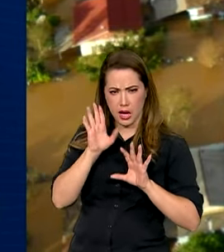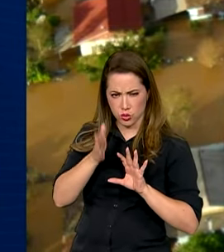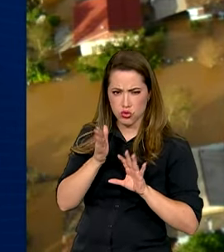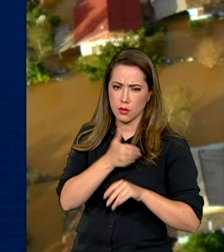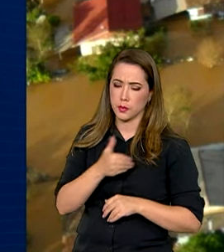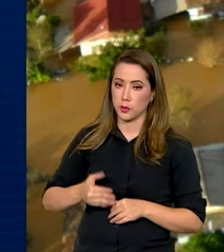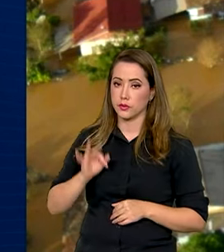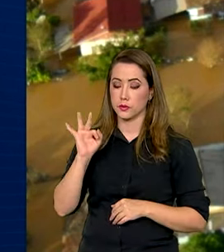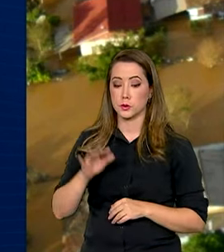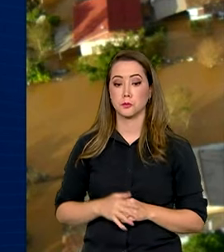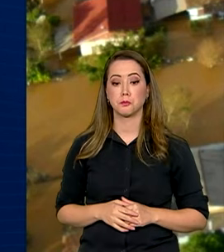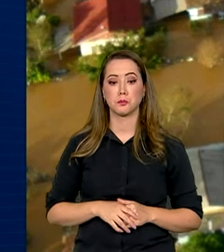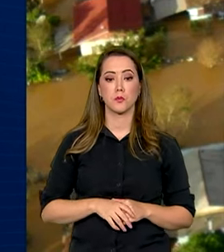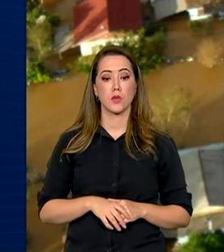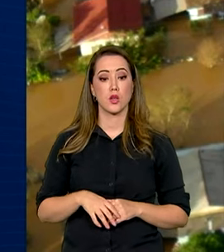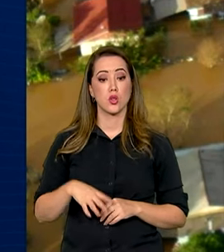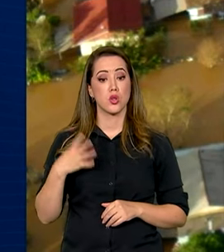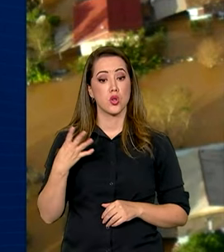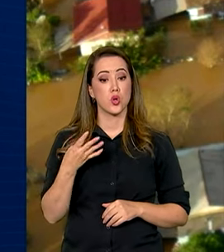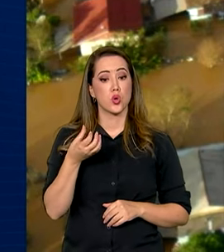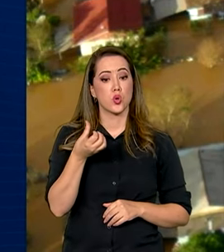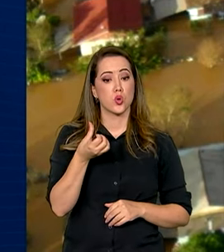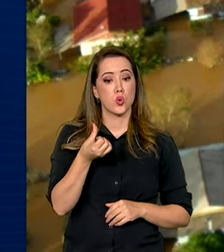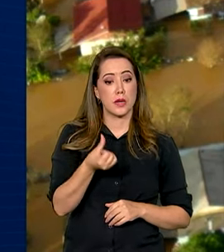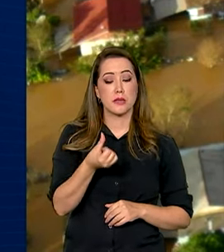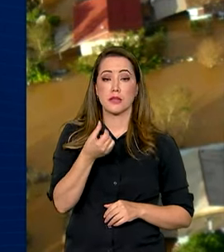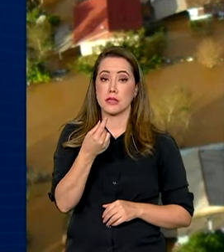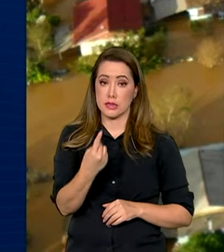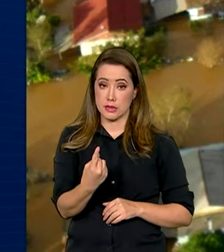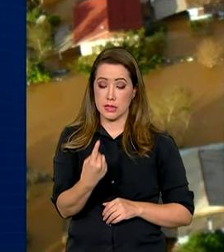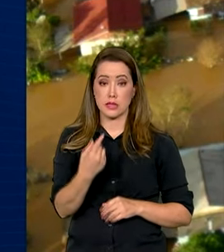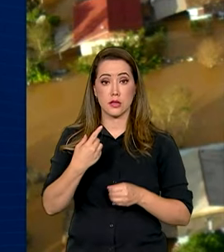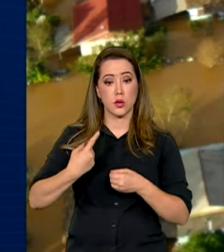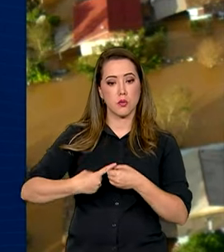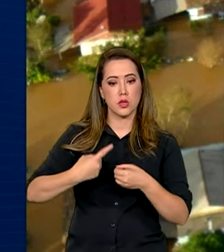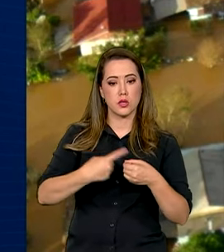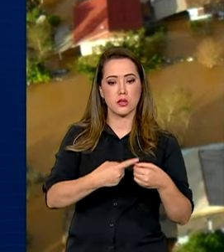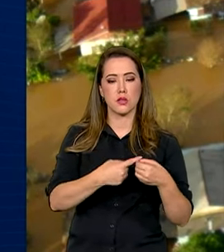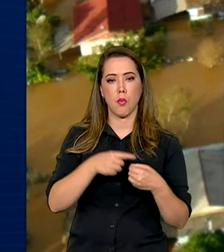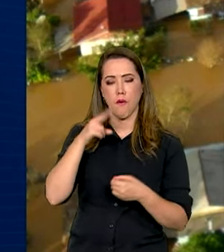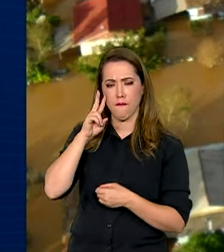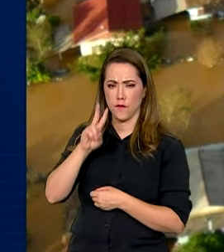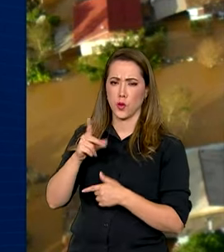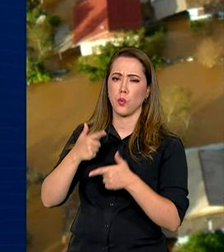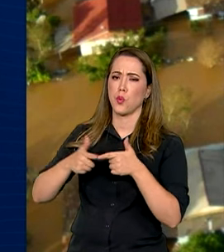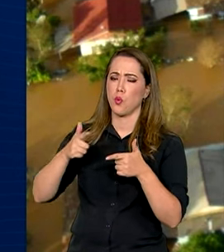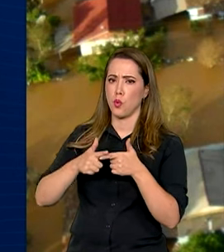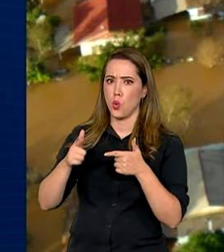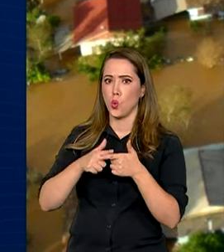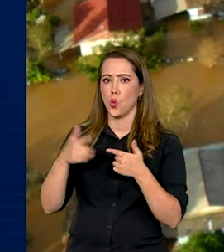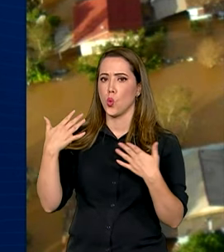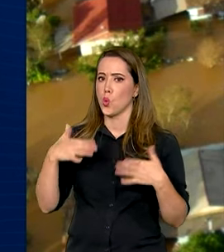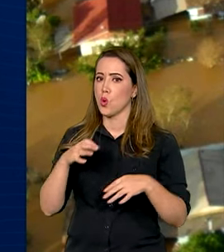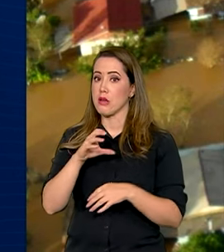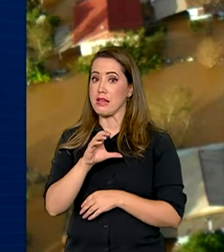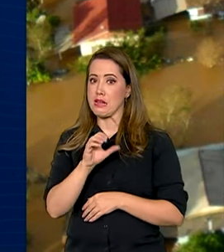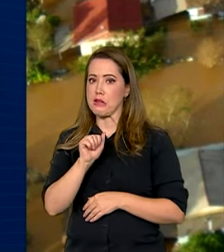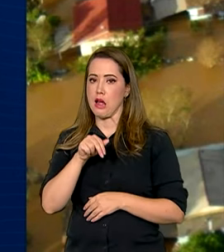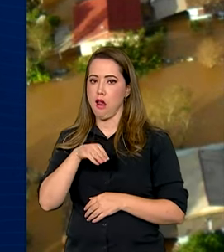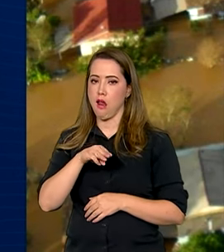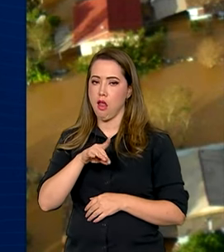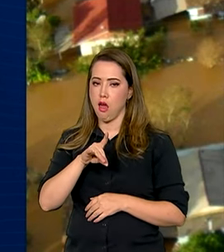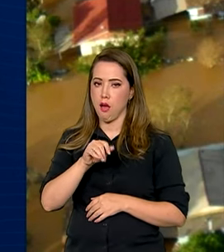municípios do Rio Grande do Sul, 461 tiveram reconhecida a situação de calamidade pública.